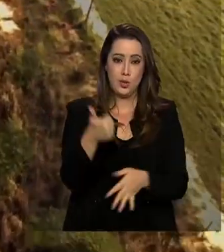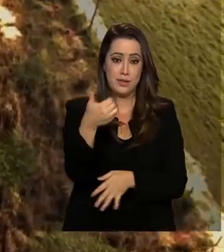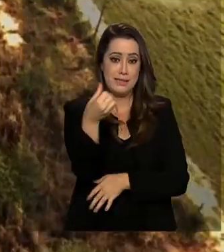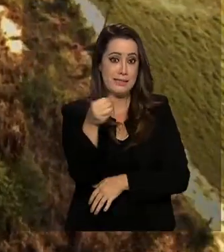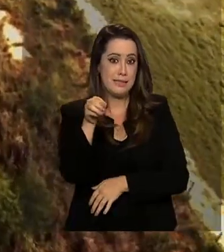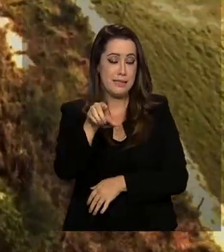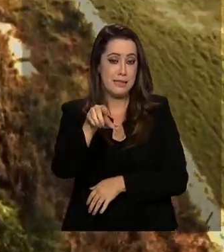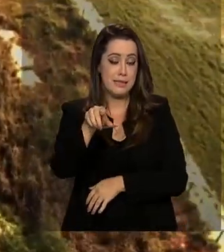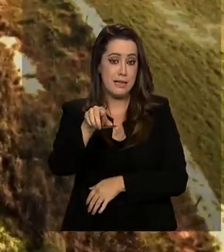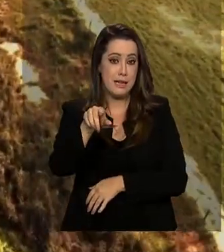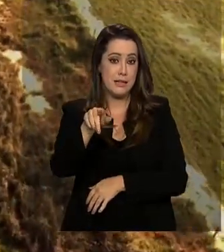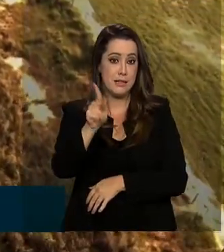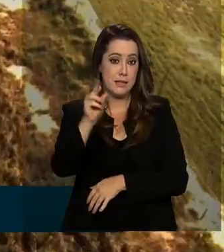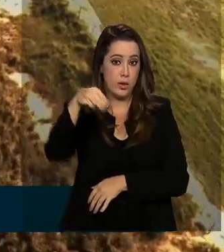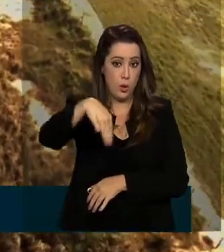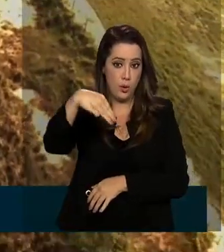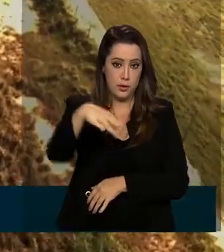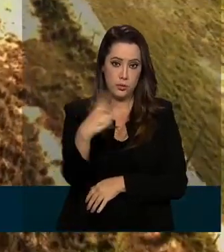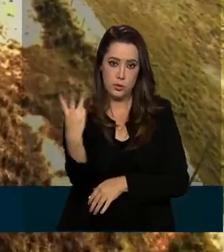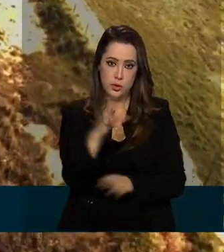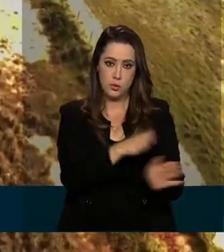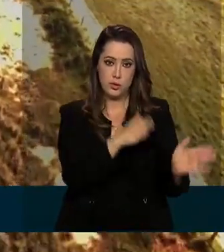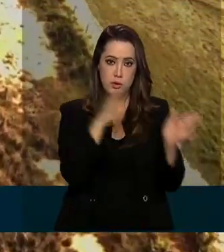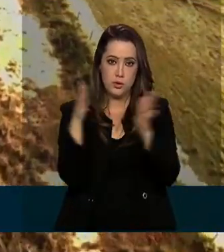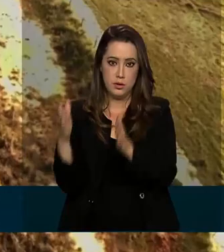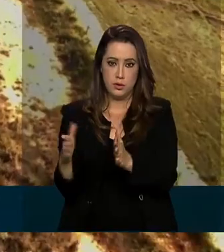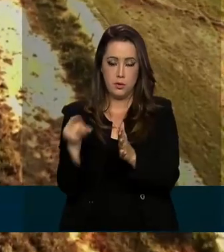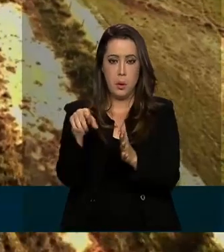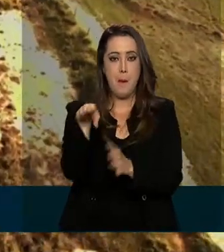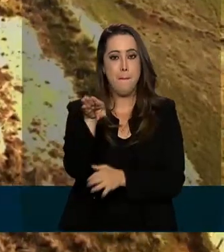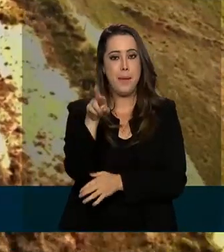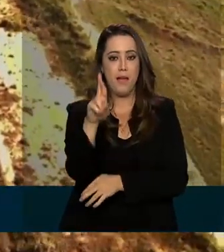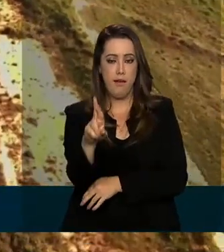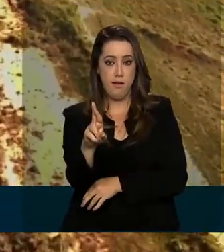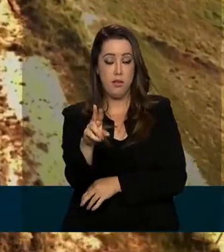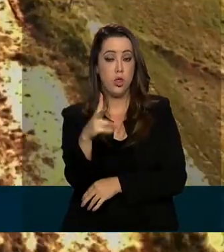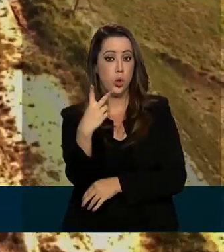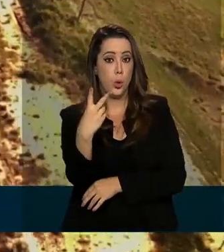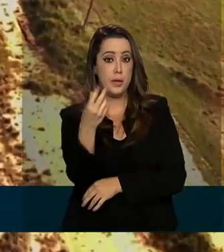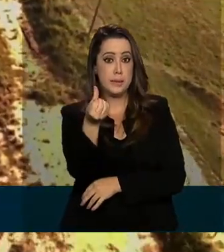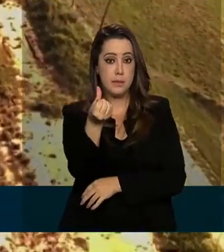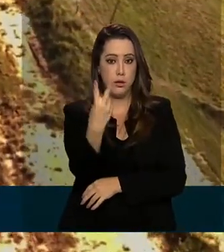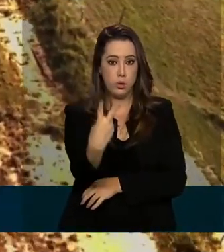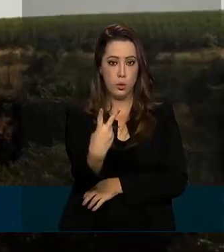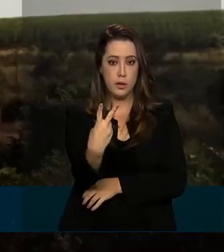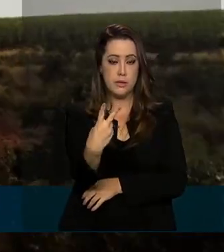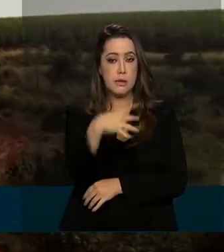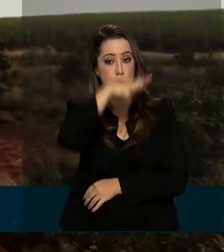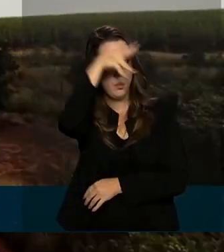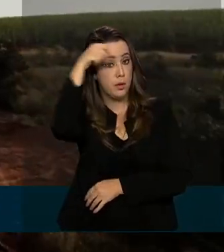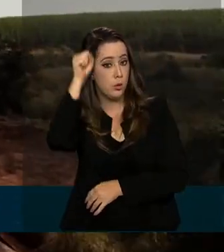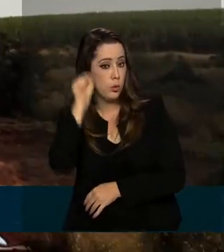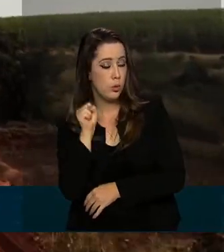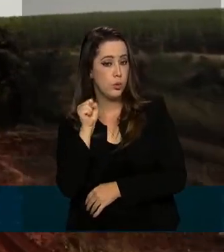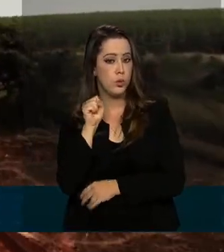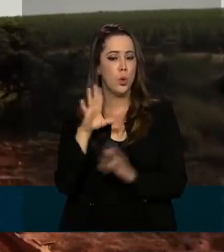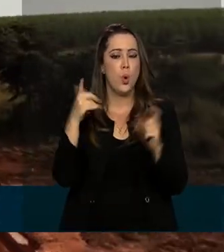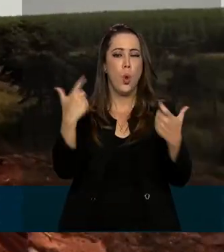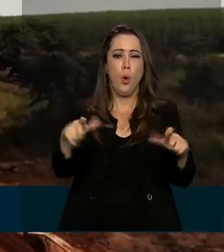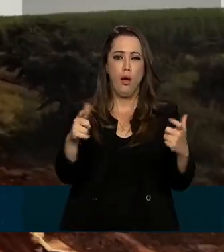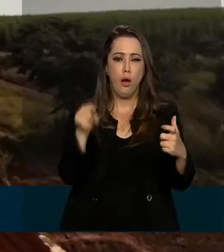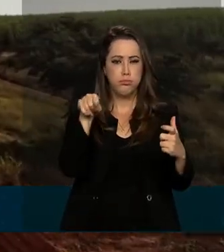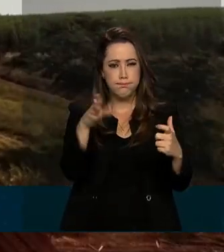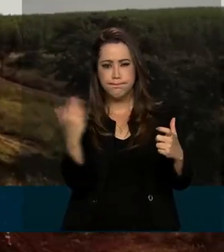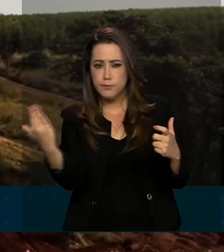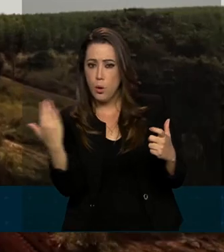são 16 quilômetros da terceira faixa da BR-262, no estado do Mato Grosso do Sul. O trecho